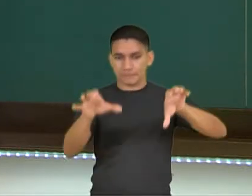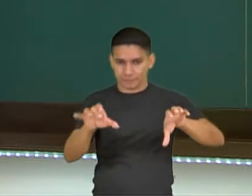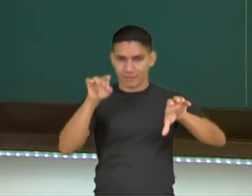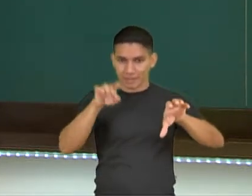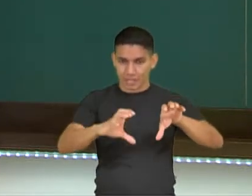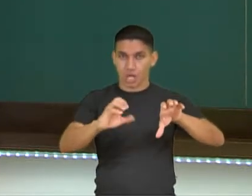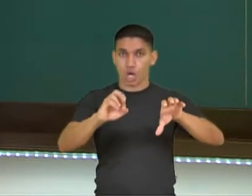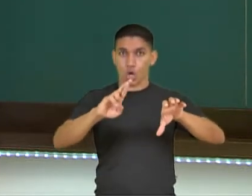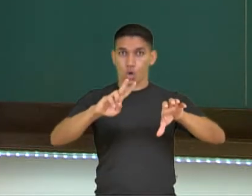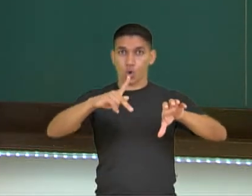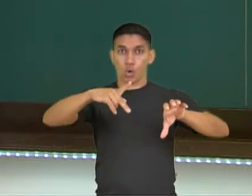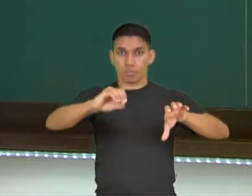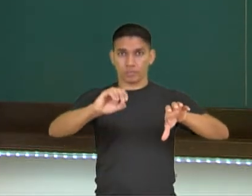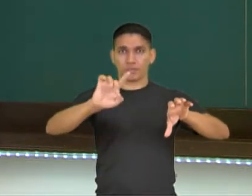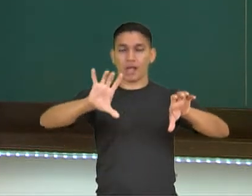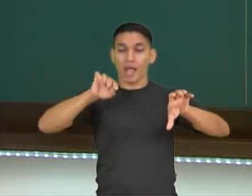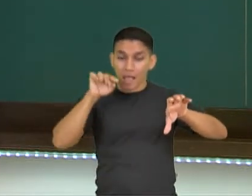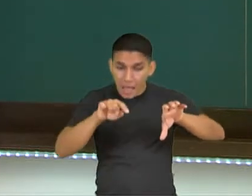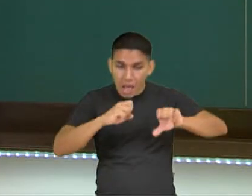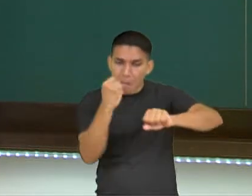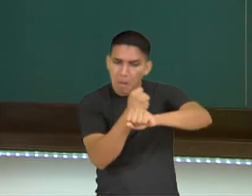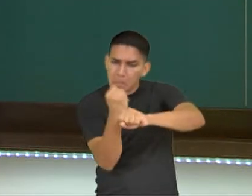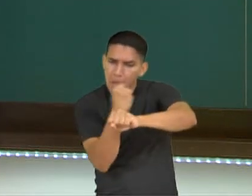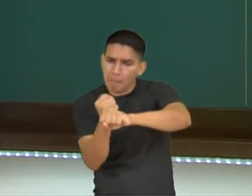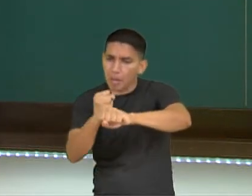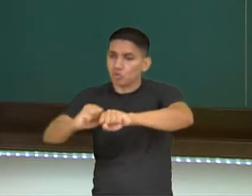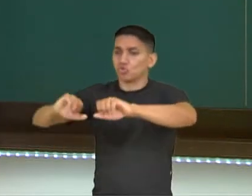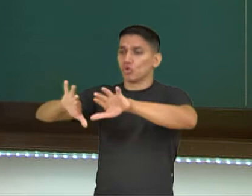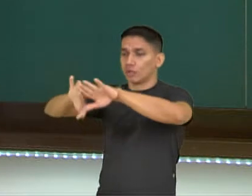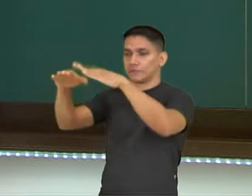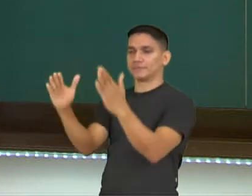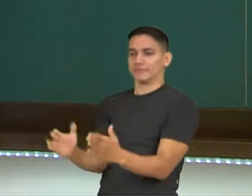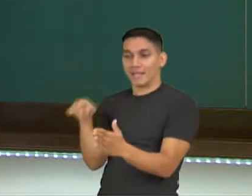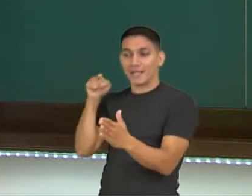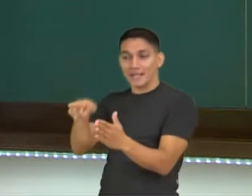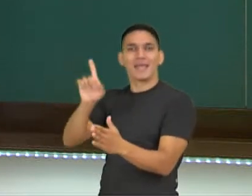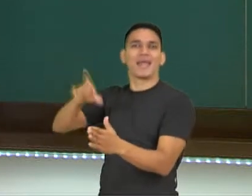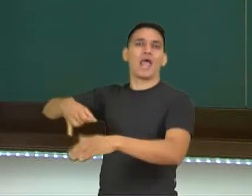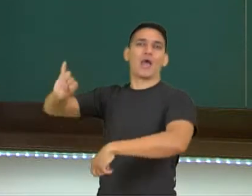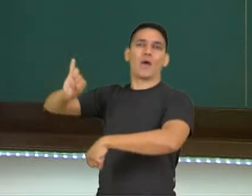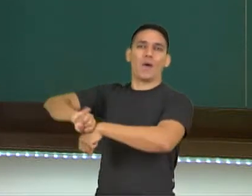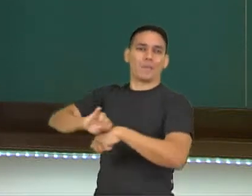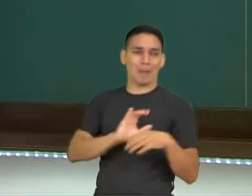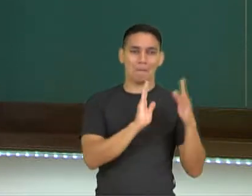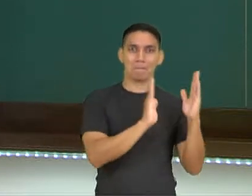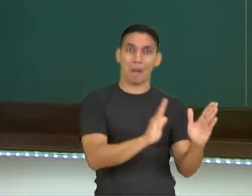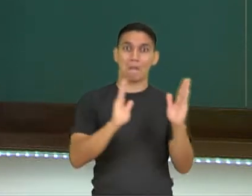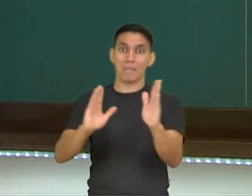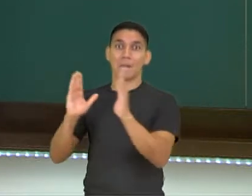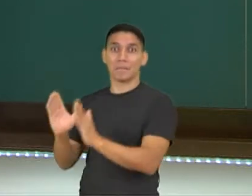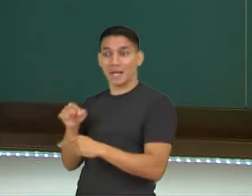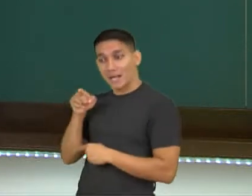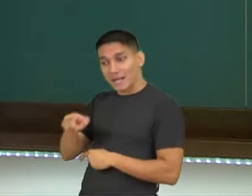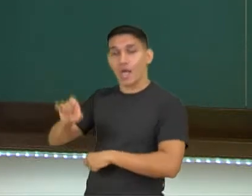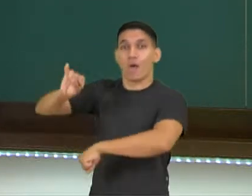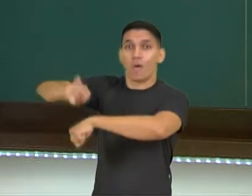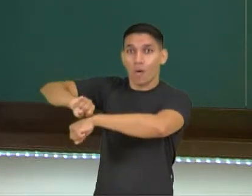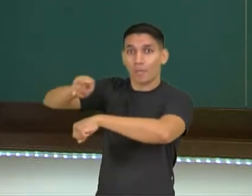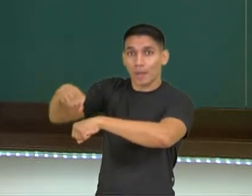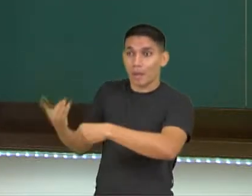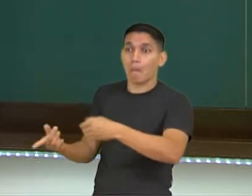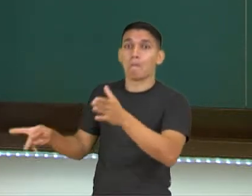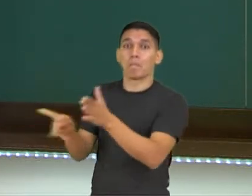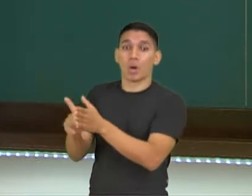tronco, certo? E aí eu tenho uma mesa, que vem a ser o objeto, tá? O objeto, ele é formado, um